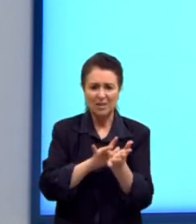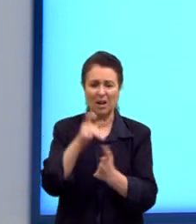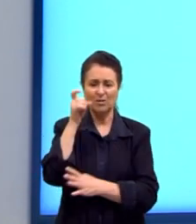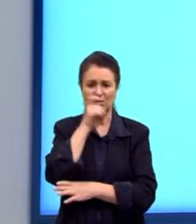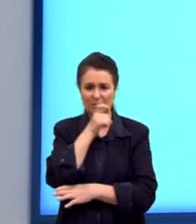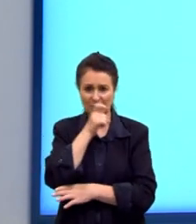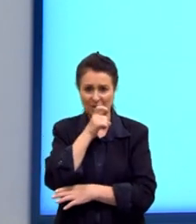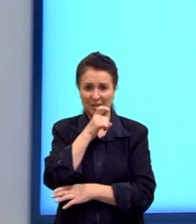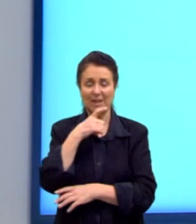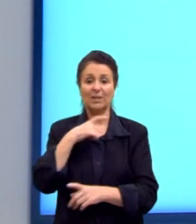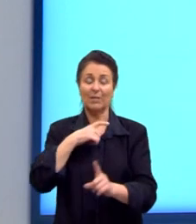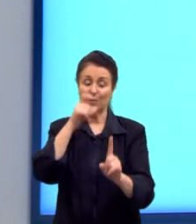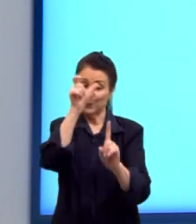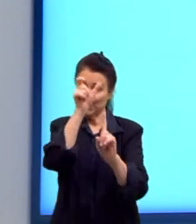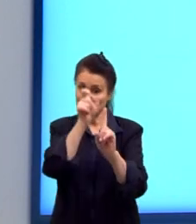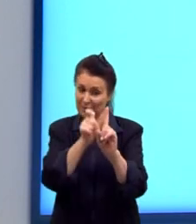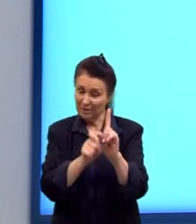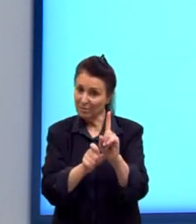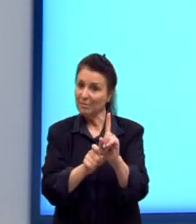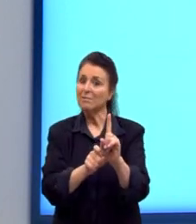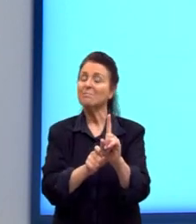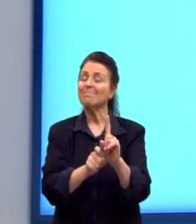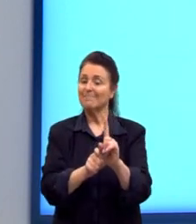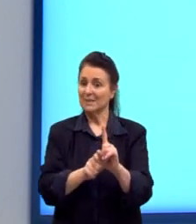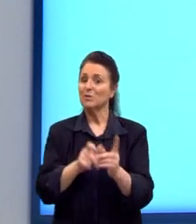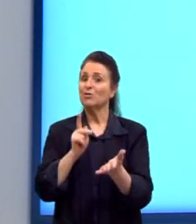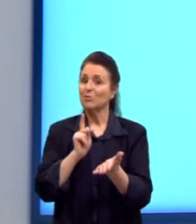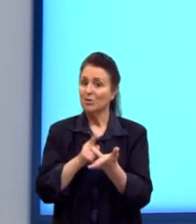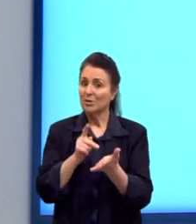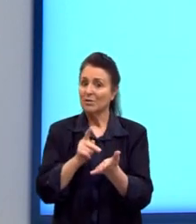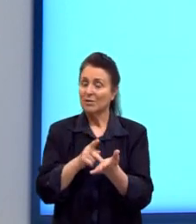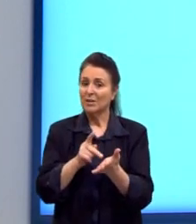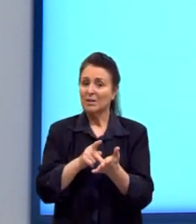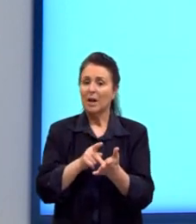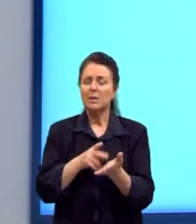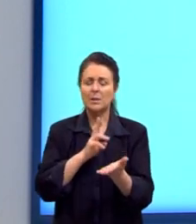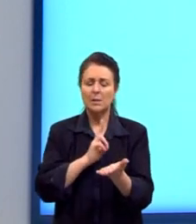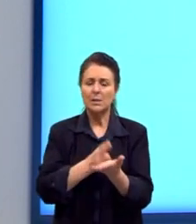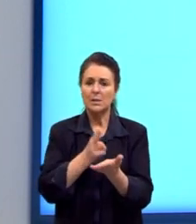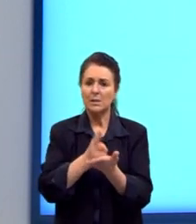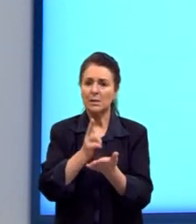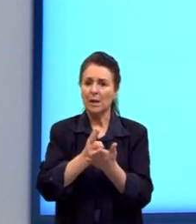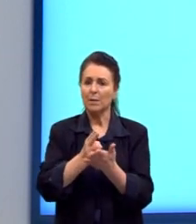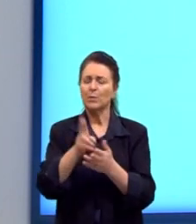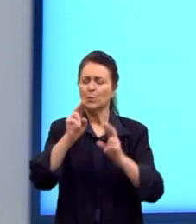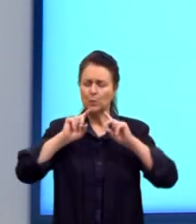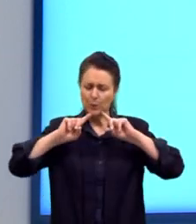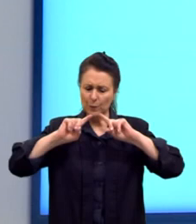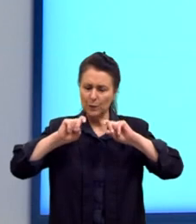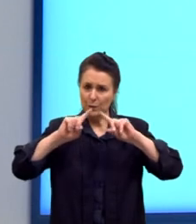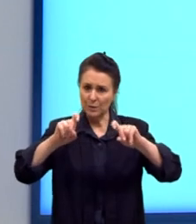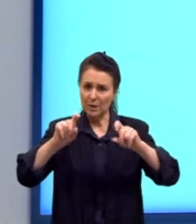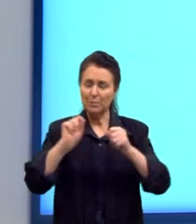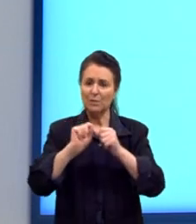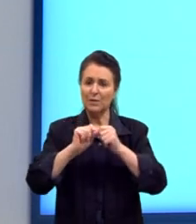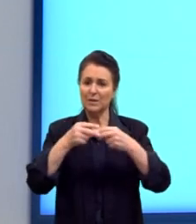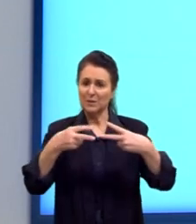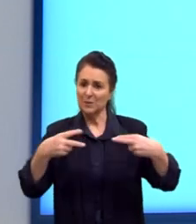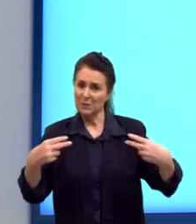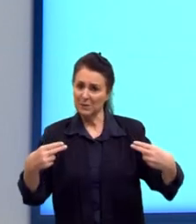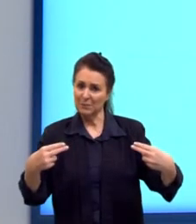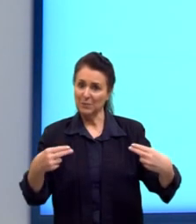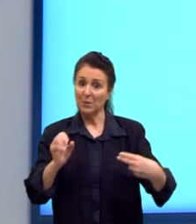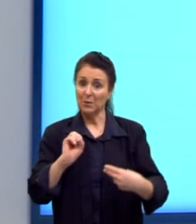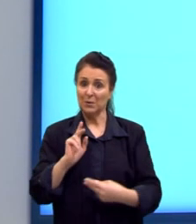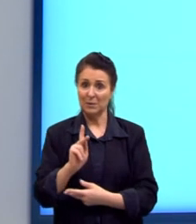nós vamos ter personagens que realmente estão o tempo todo ali sendo criticados por fazerem isso. Certo,